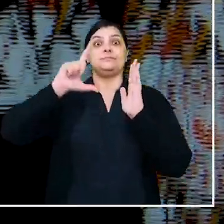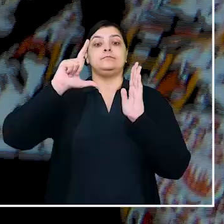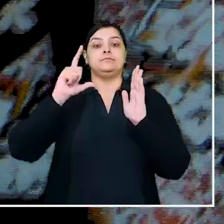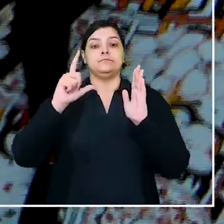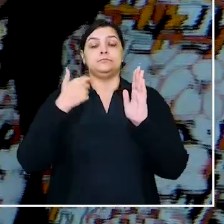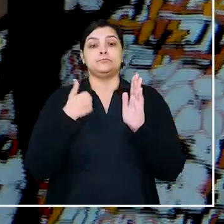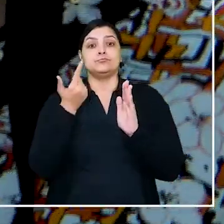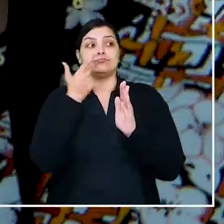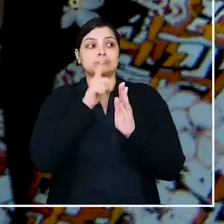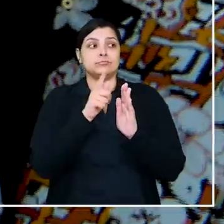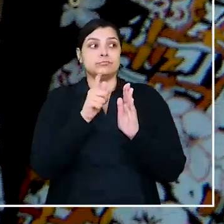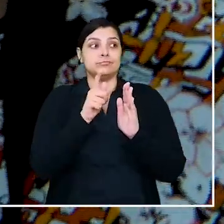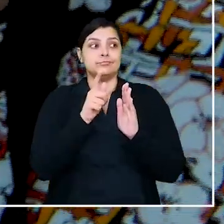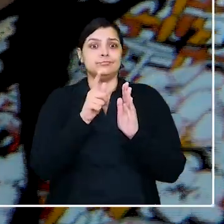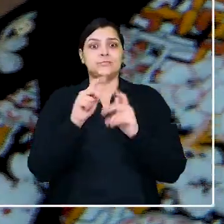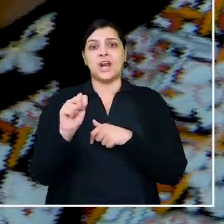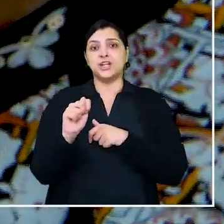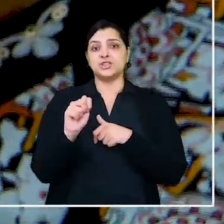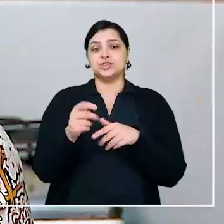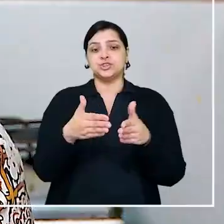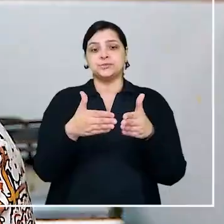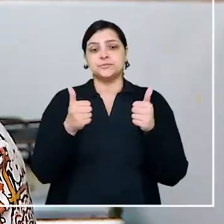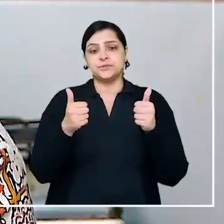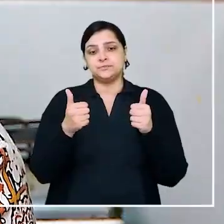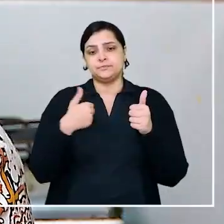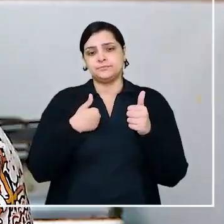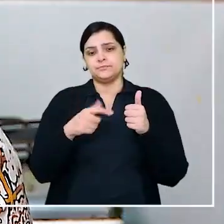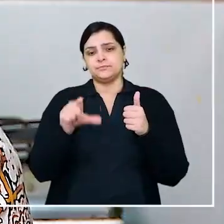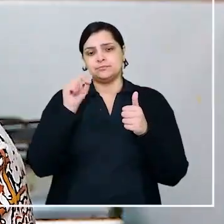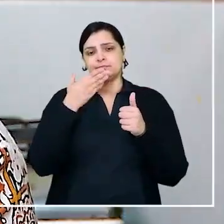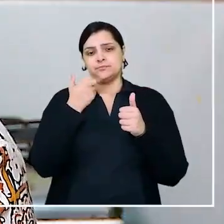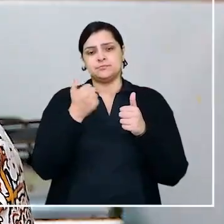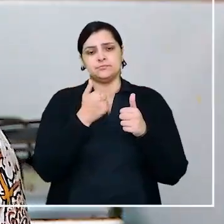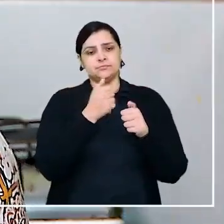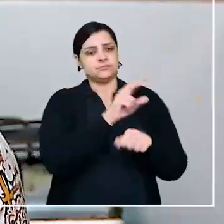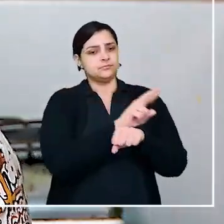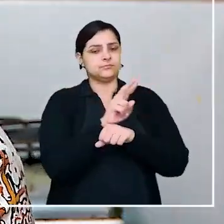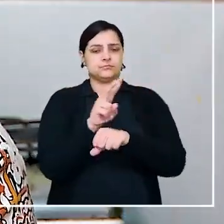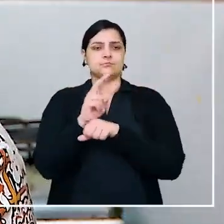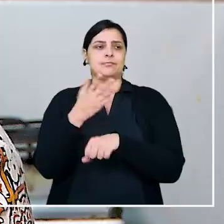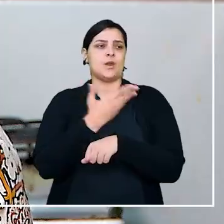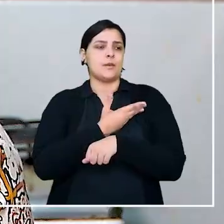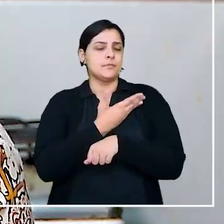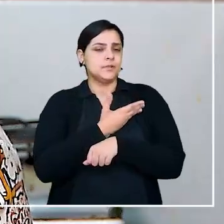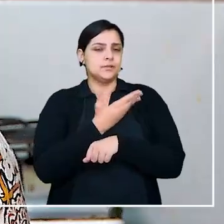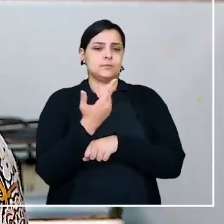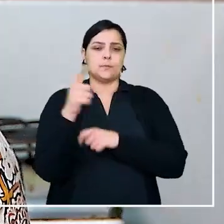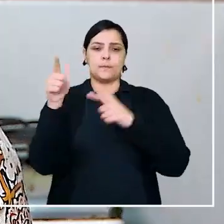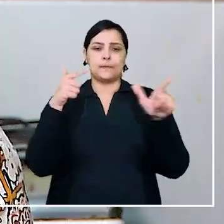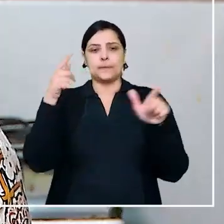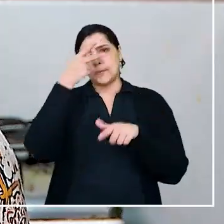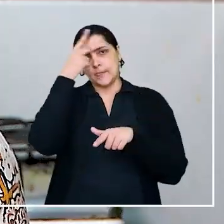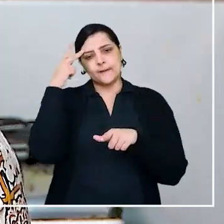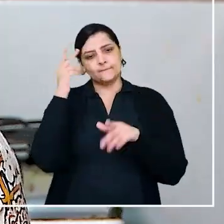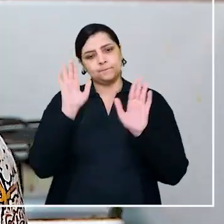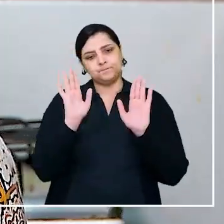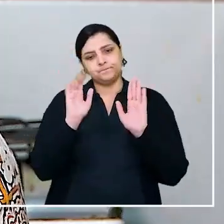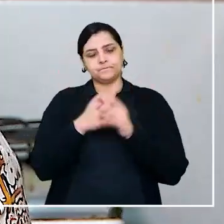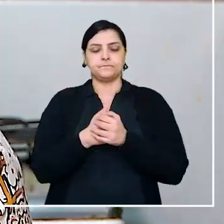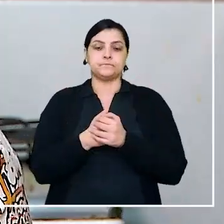poder dar como garantia do empréstimo. Eu preferi pegar emprestado com amigo, com outras pessoas,